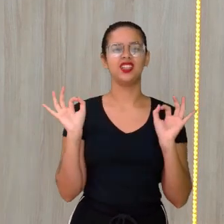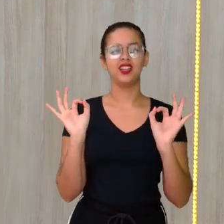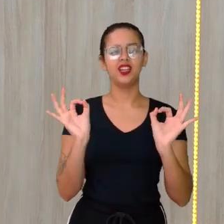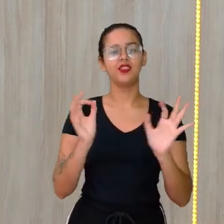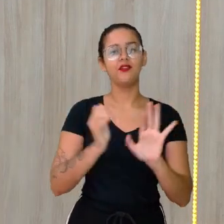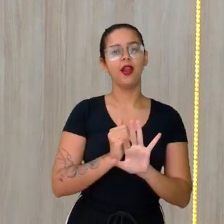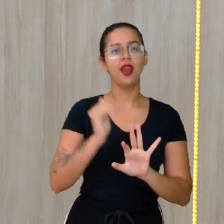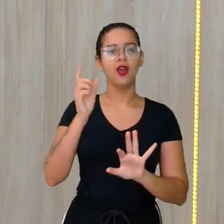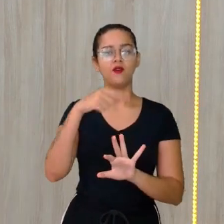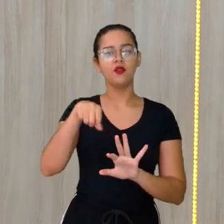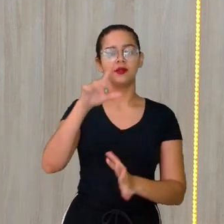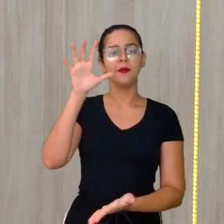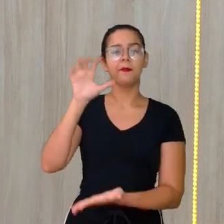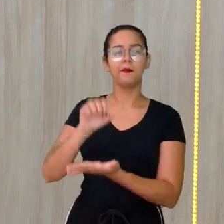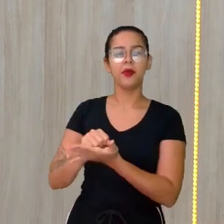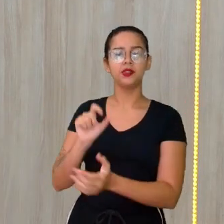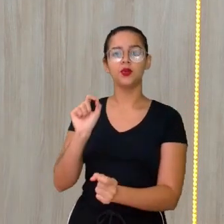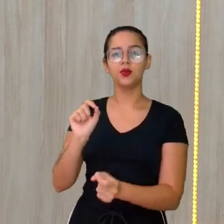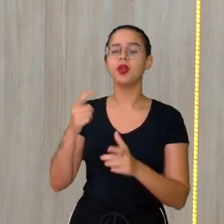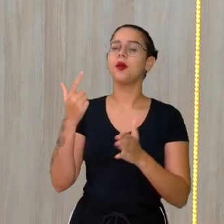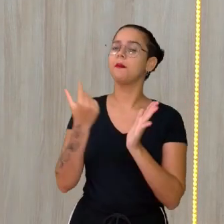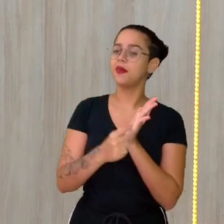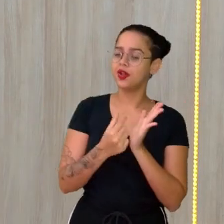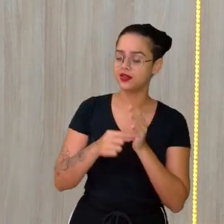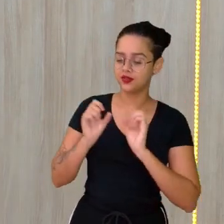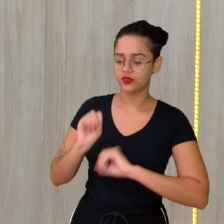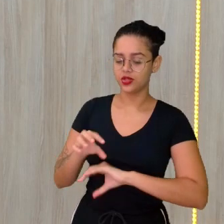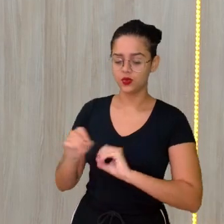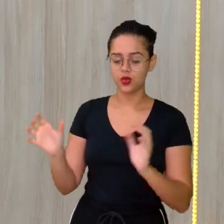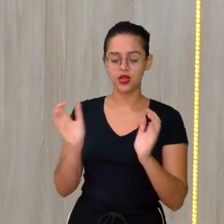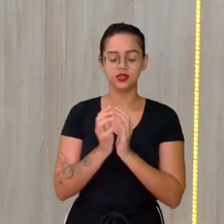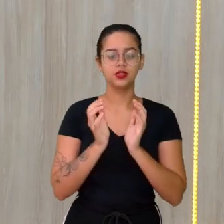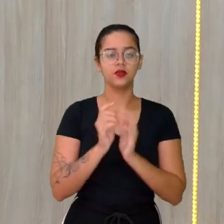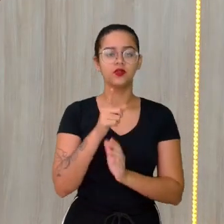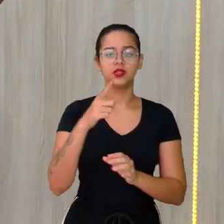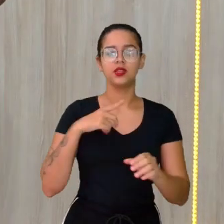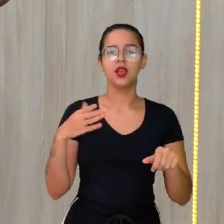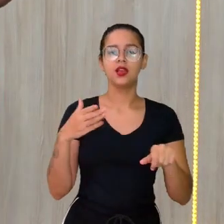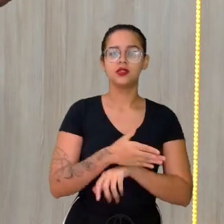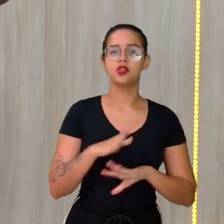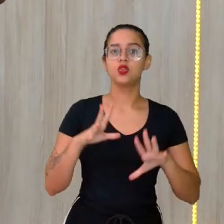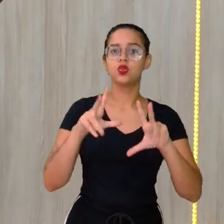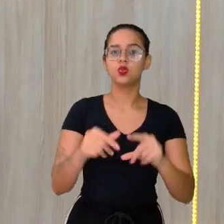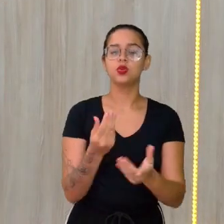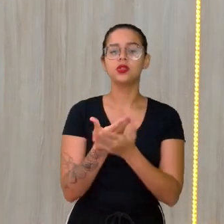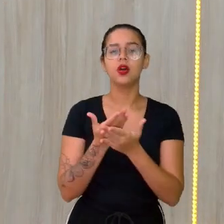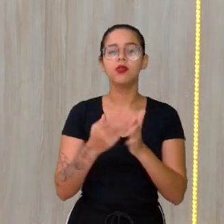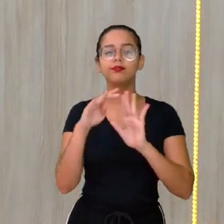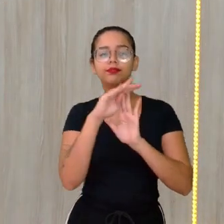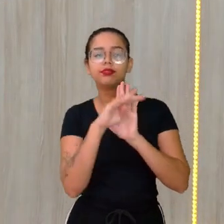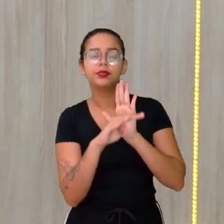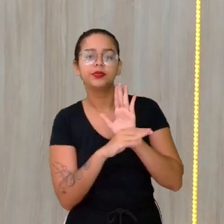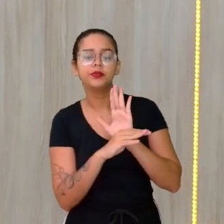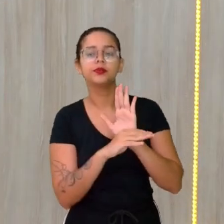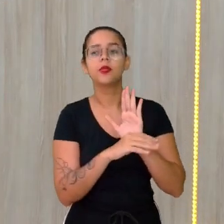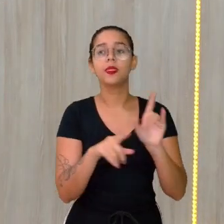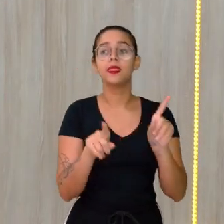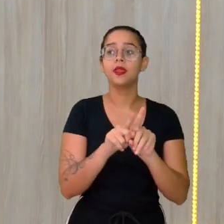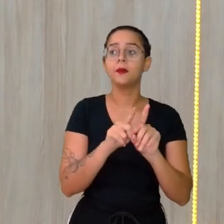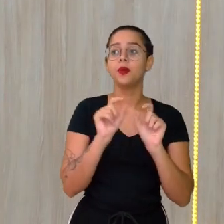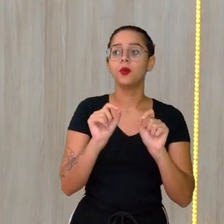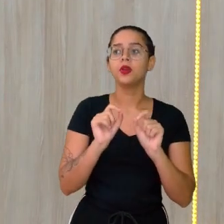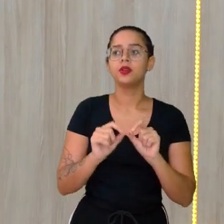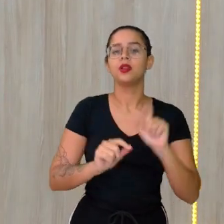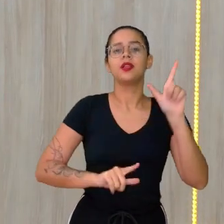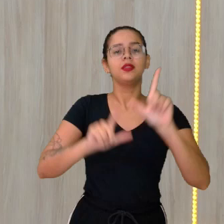E aí leva você para baixar o aplicativo da Educa Recife, onde você tem acesso a todas as aulas também, bem organizadinho. E também pela